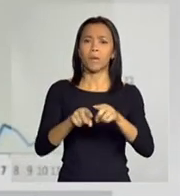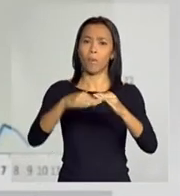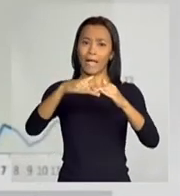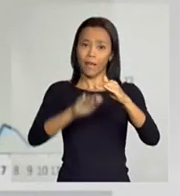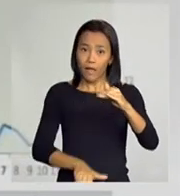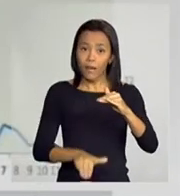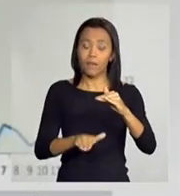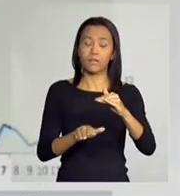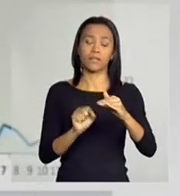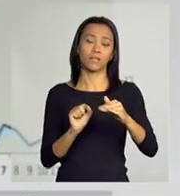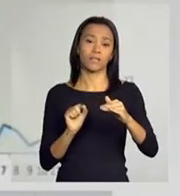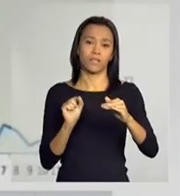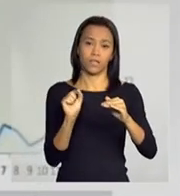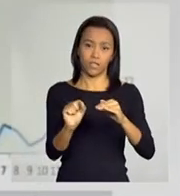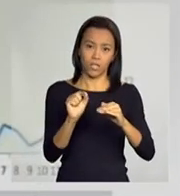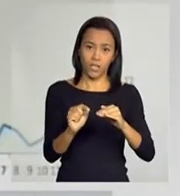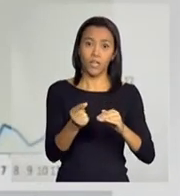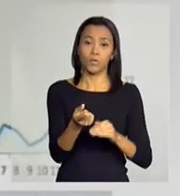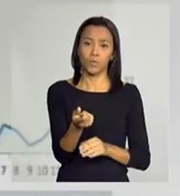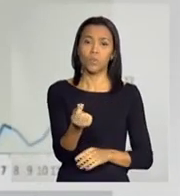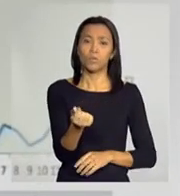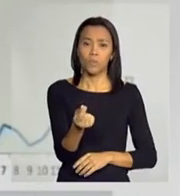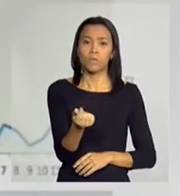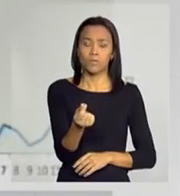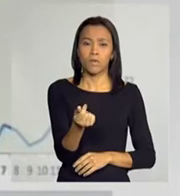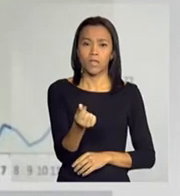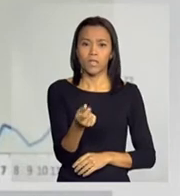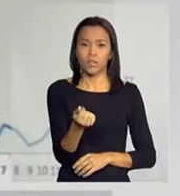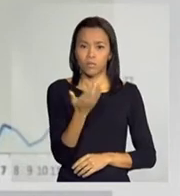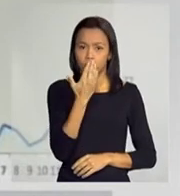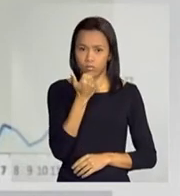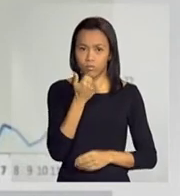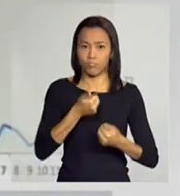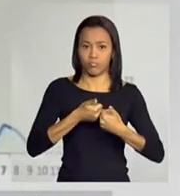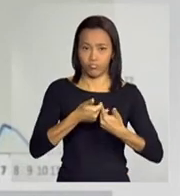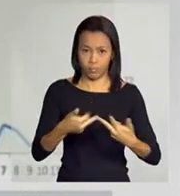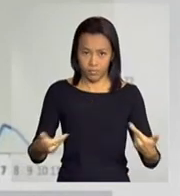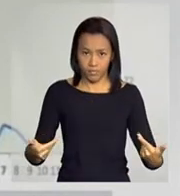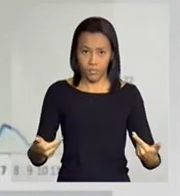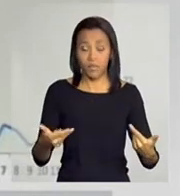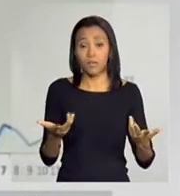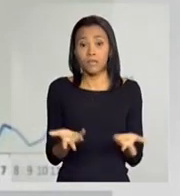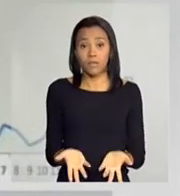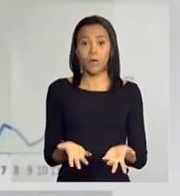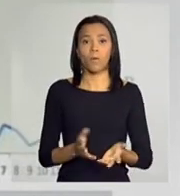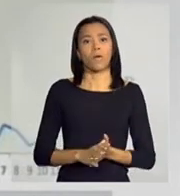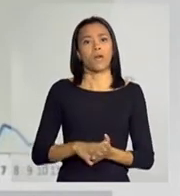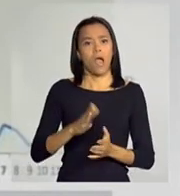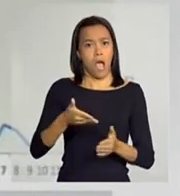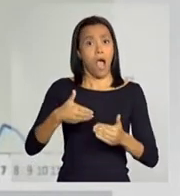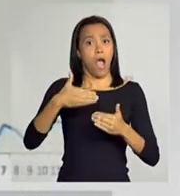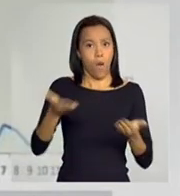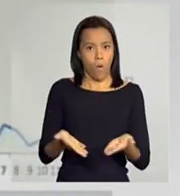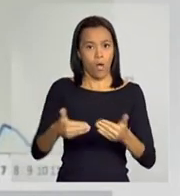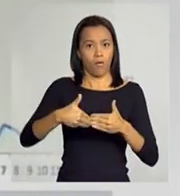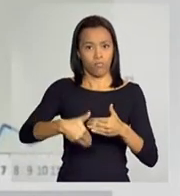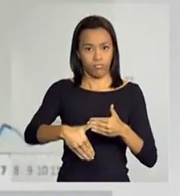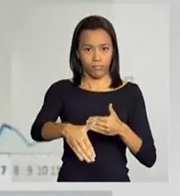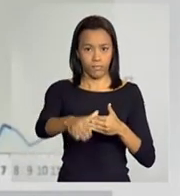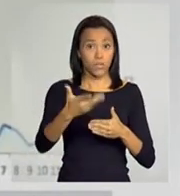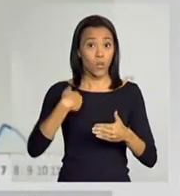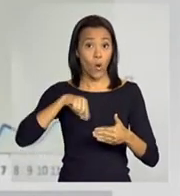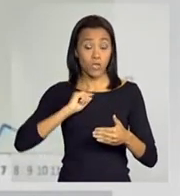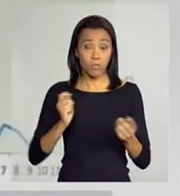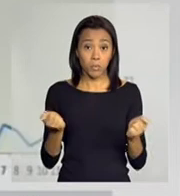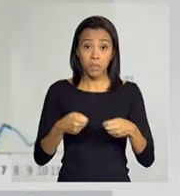crescimento dos preços de alimentação. Então, a tendência, em princípio, agora, a gente observar